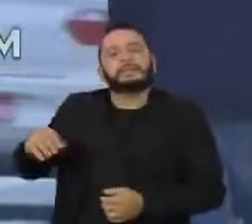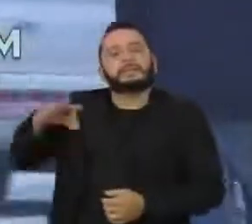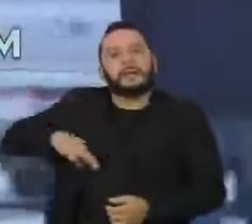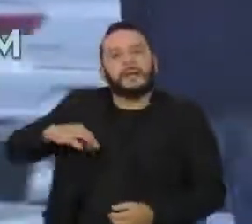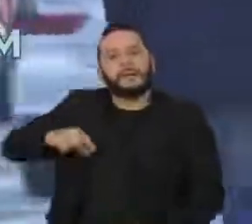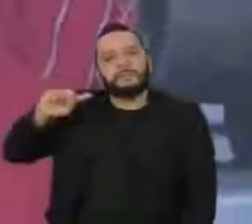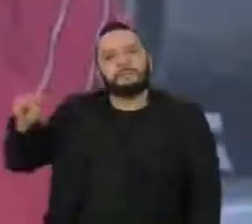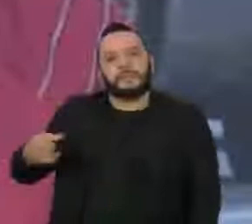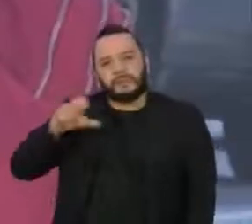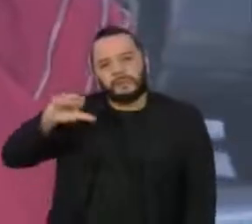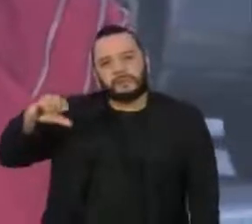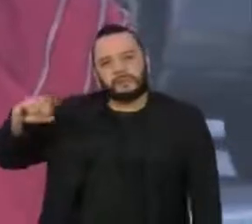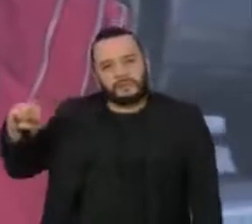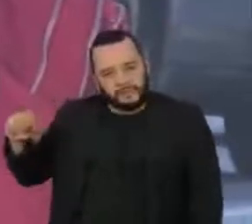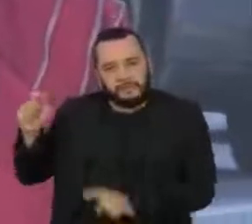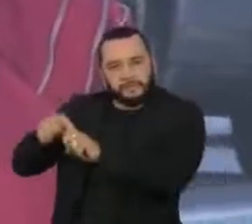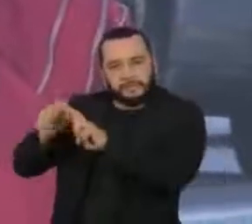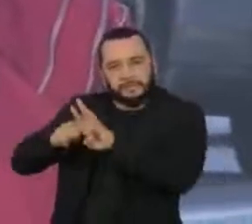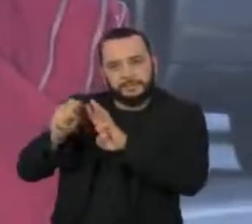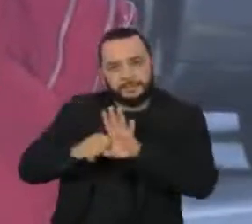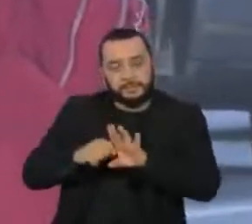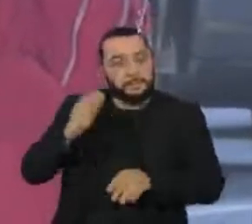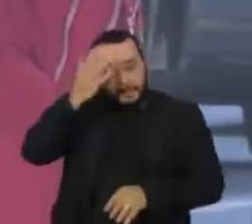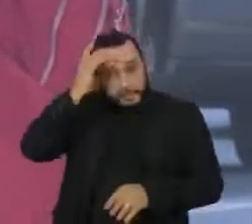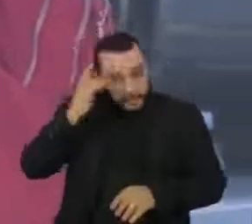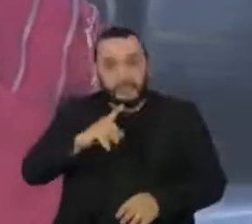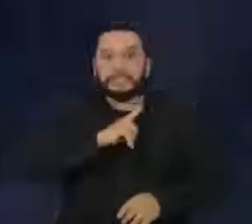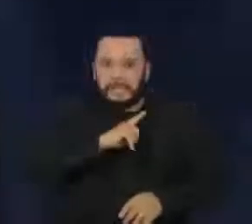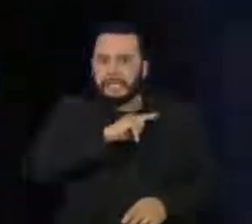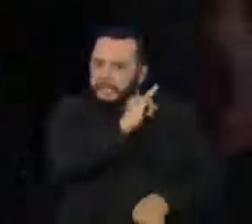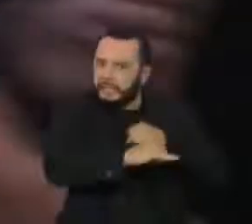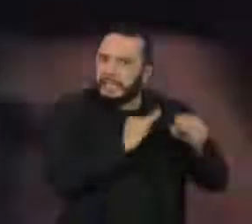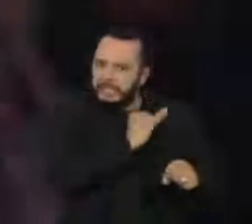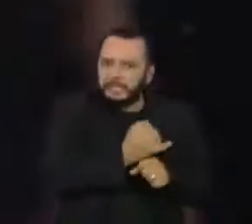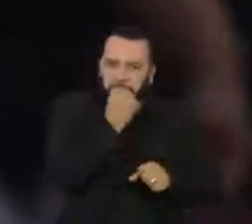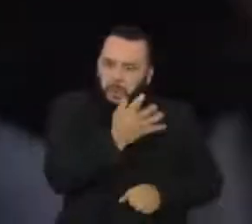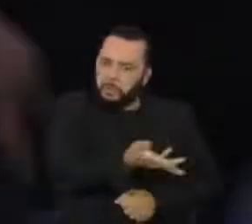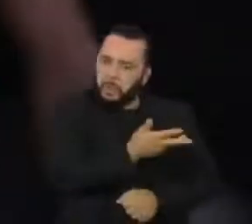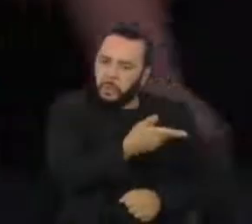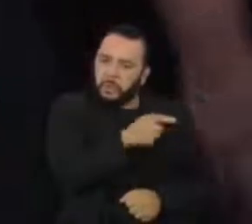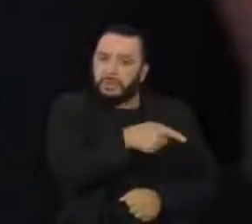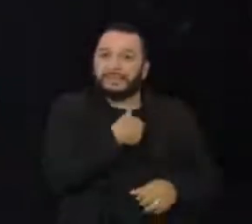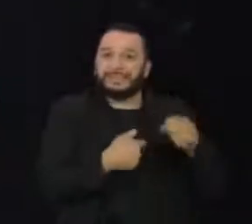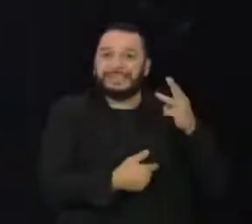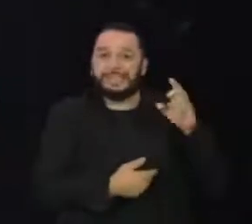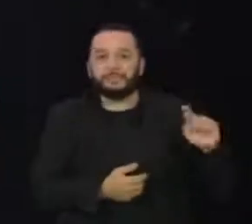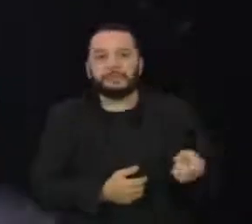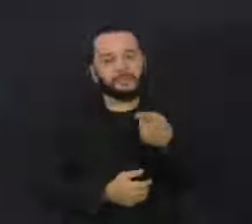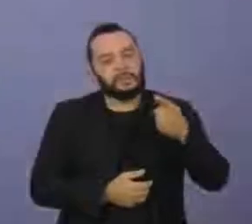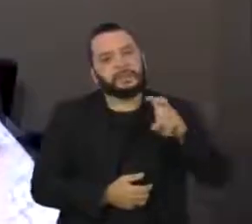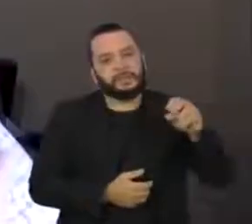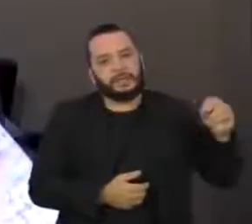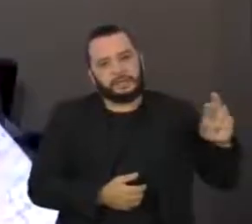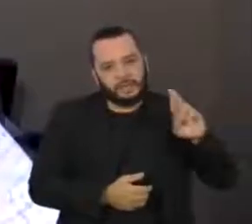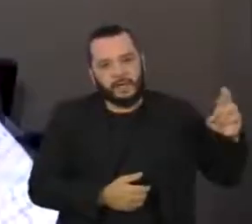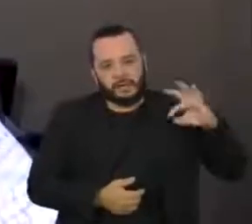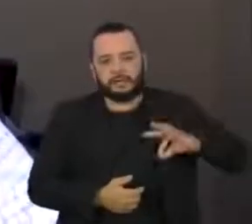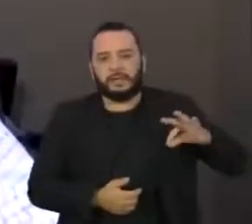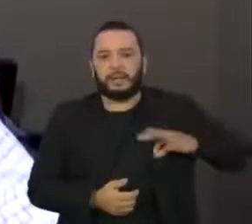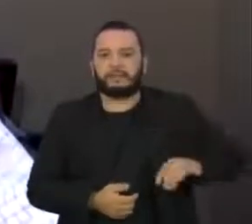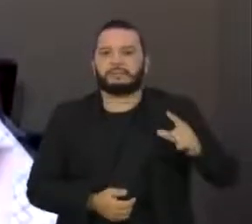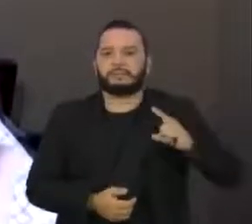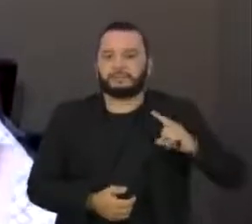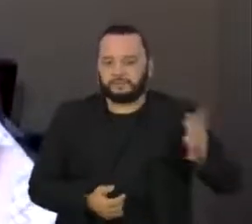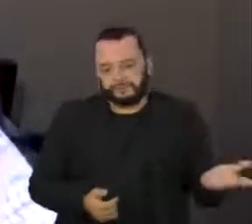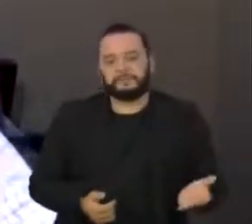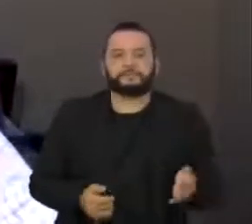.900 por mês. Já o rendimento dos que possuem plenas condições de conexão ultrapassa os R$.500 mensais. Imagine que